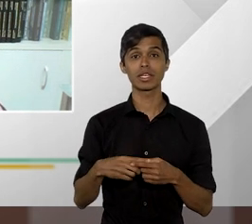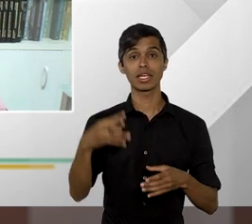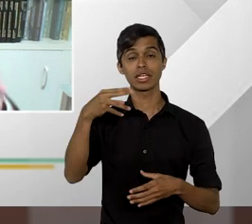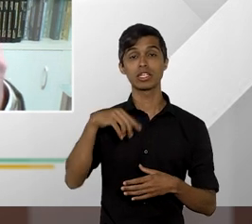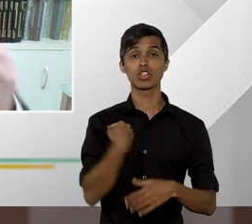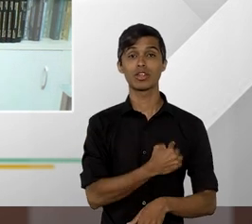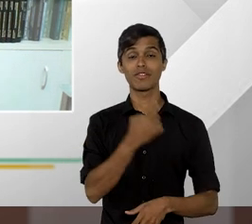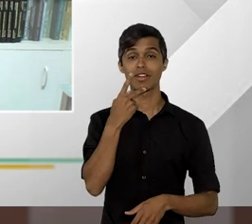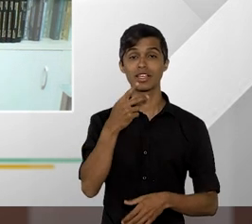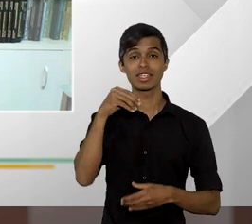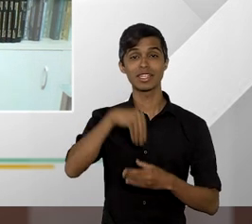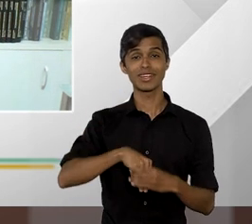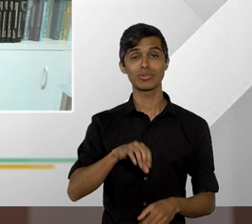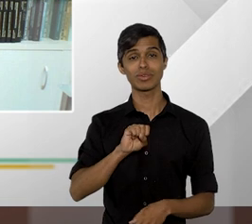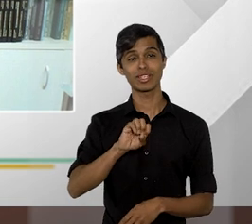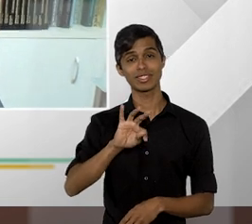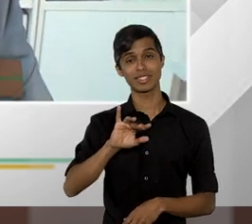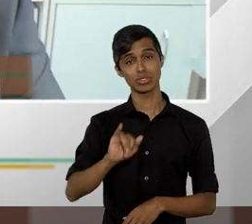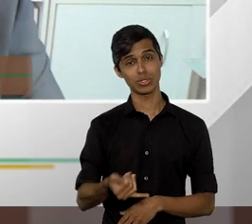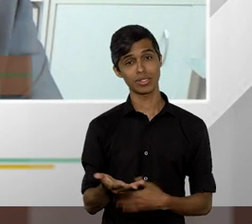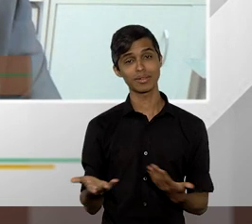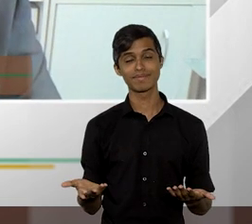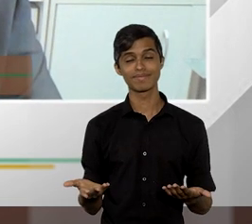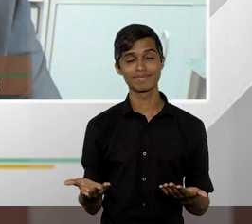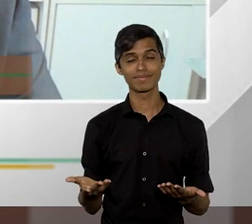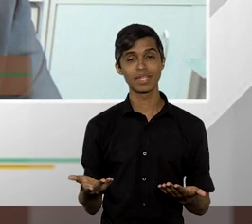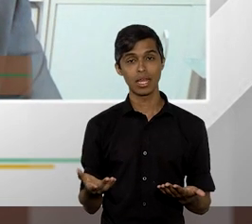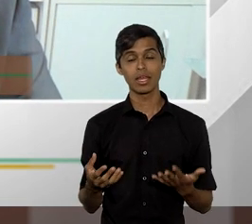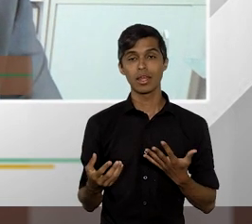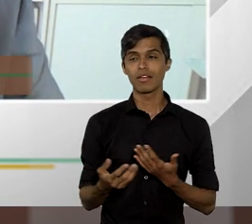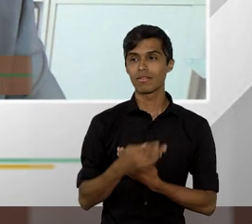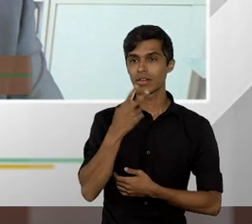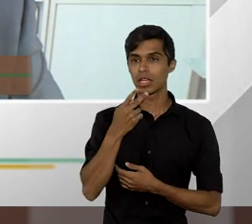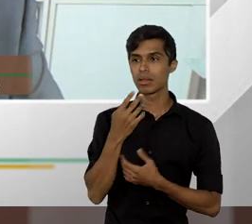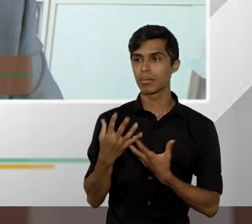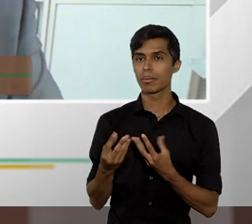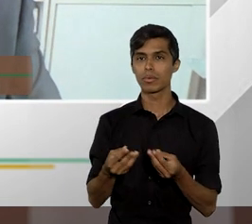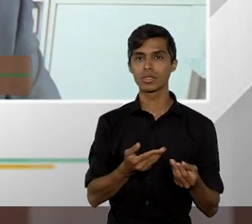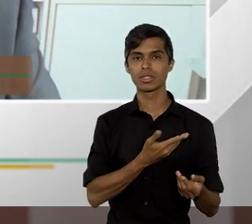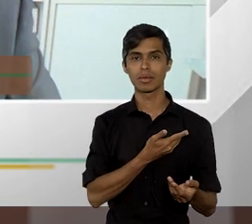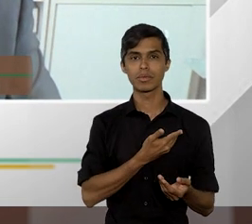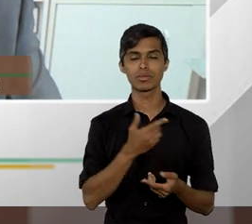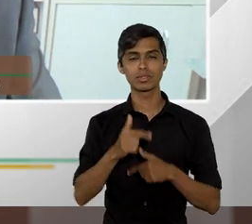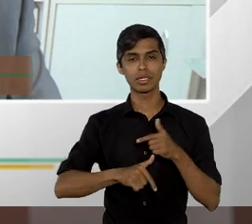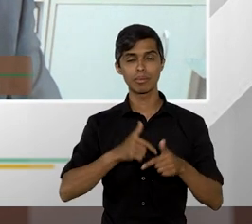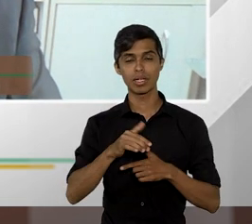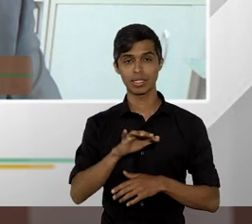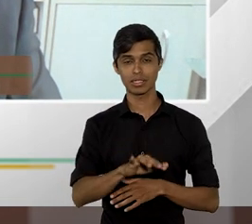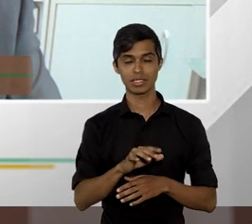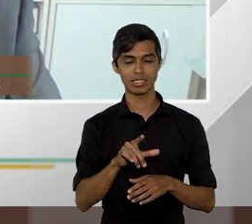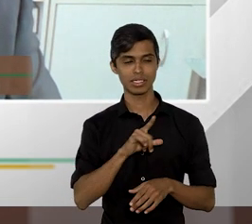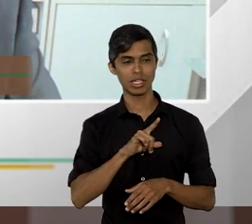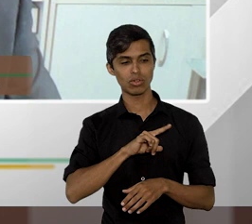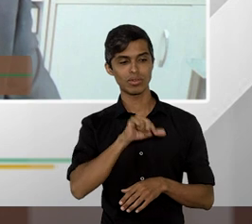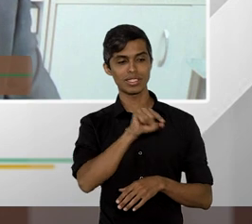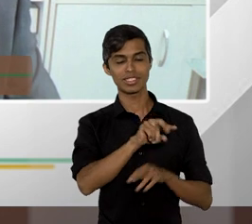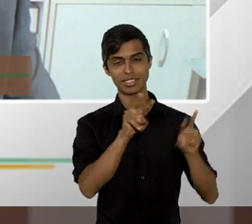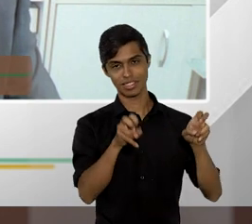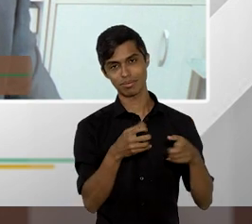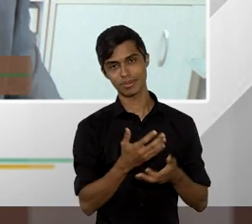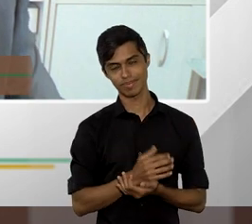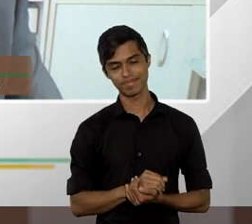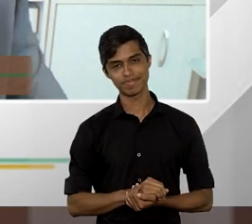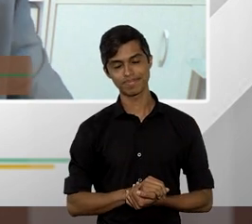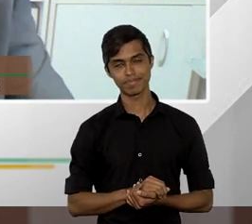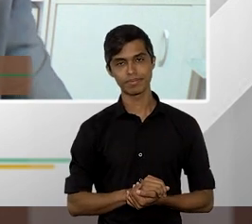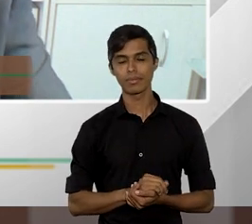está falando para os muitos amigos que vão trabalhar com esse filtro no Superior Tribunal de Justiça